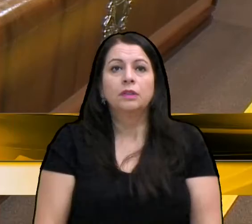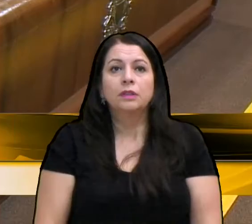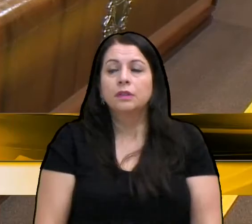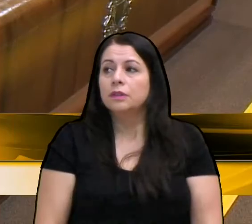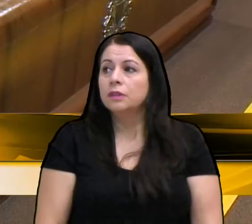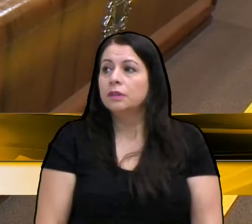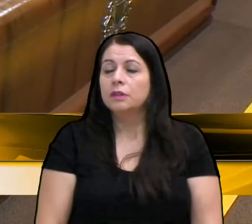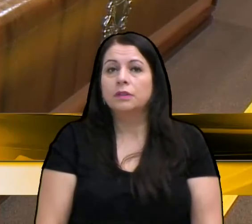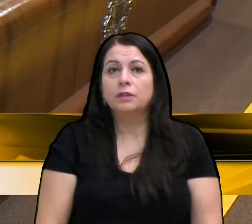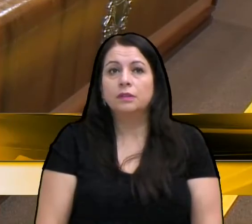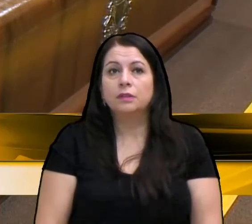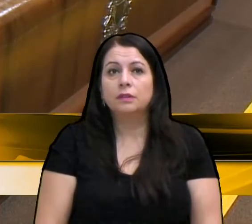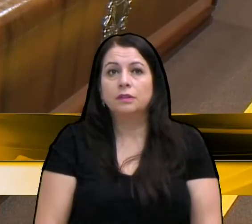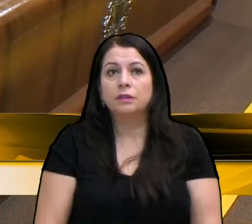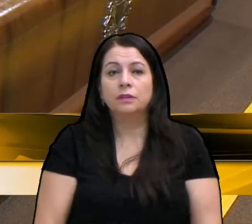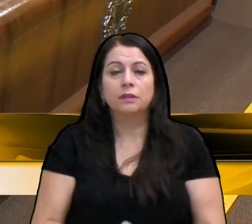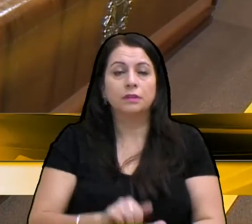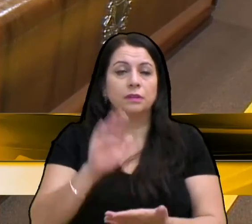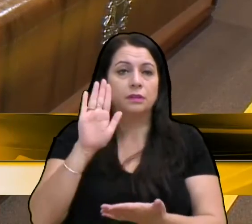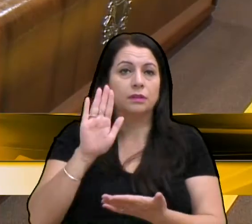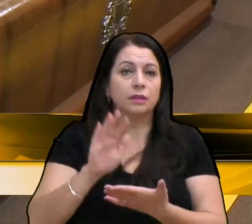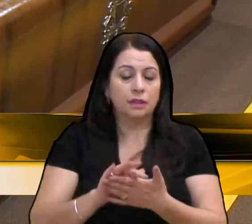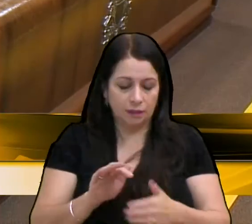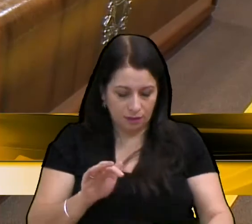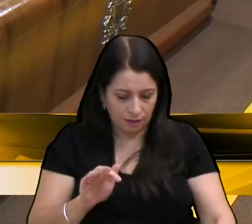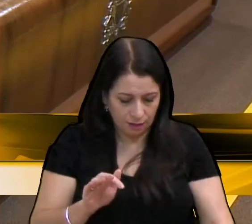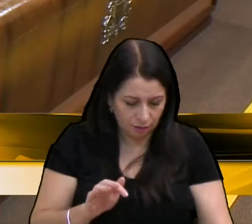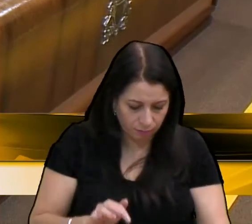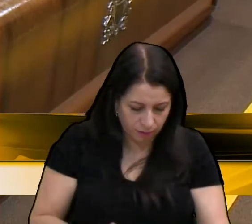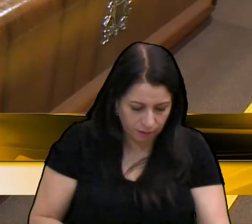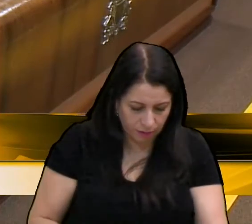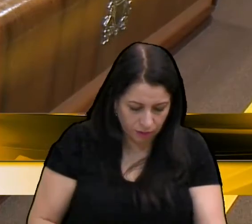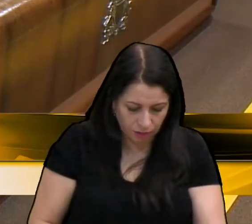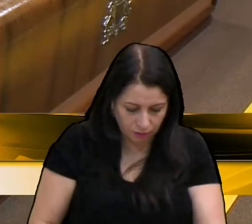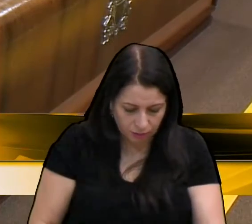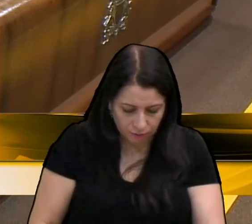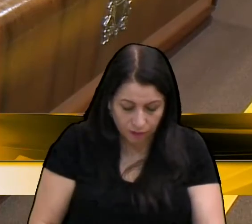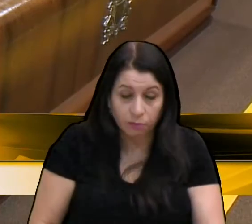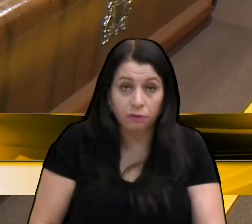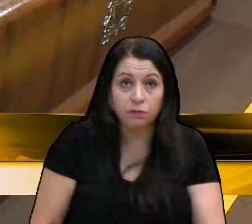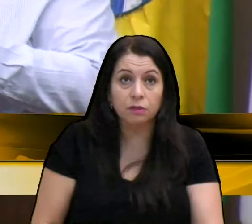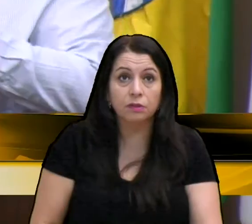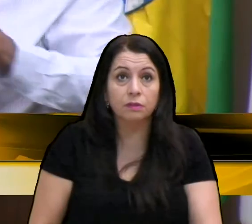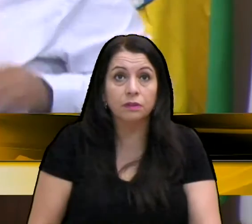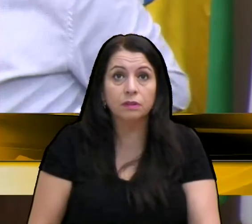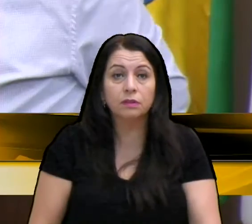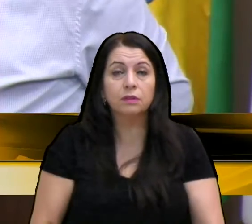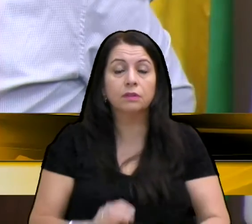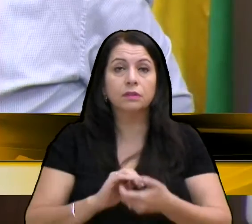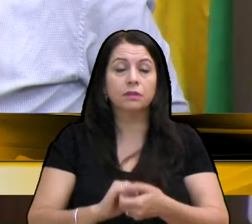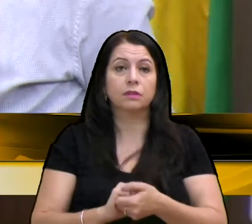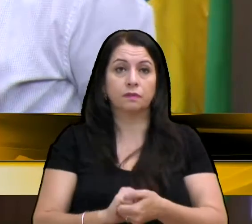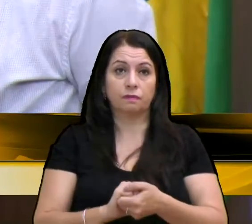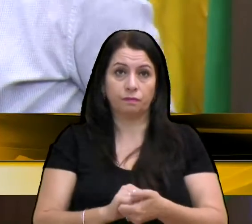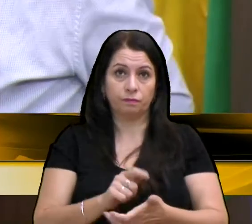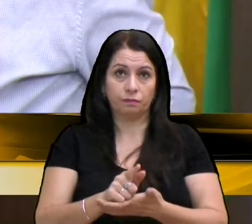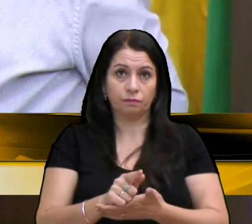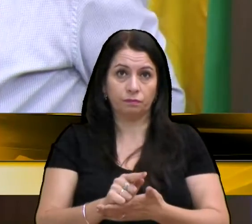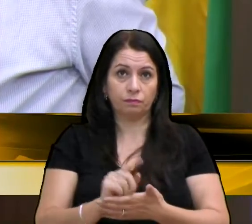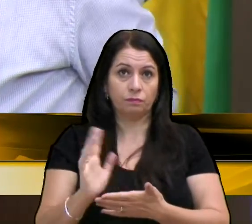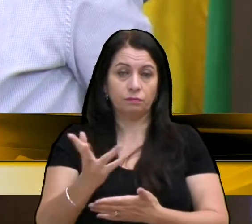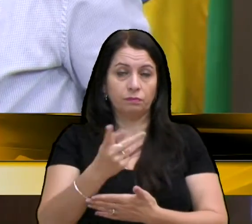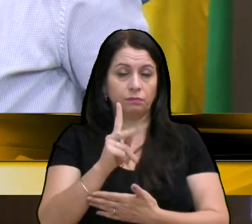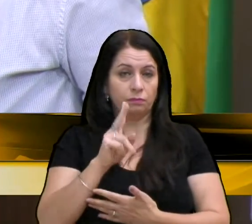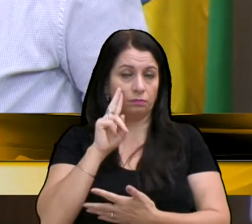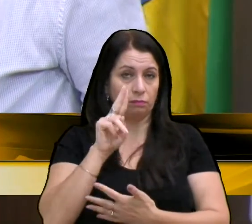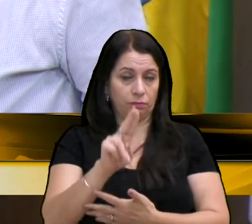PMDB, o Parlamento Regional debate mensalmente assuntos comuns e promove ações de interesse de